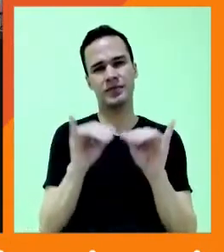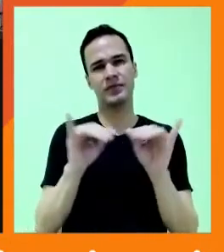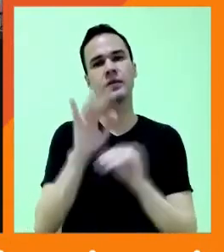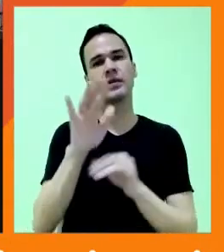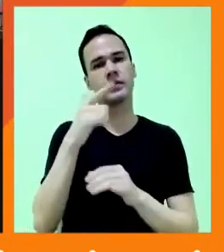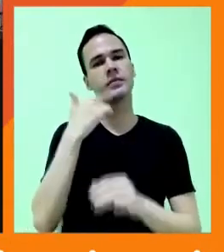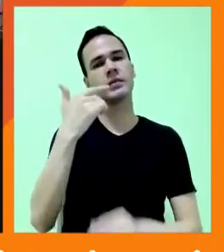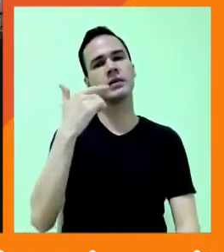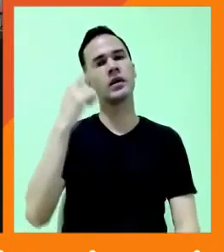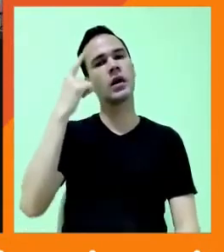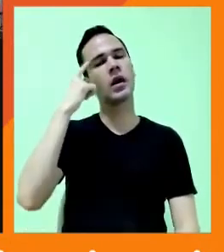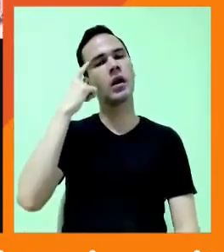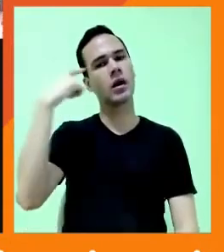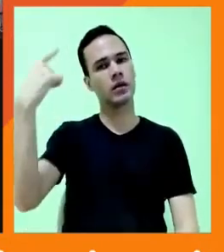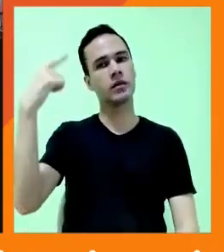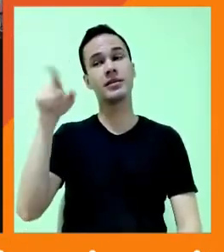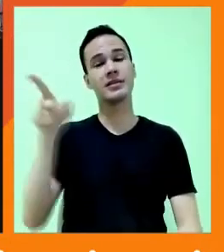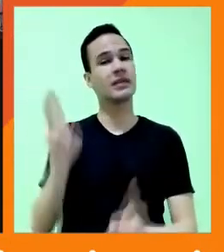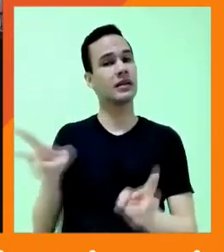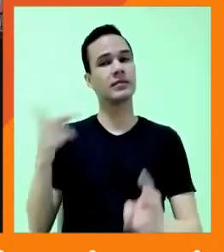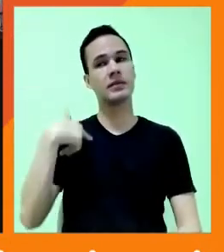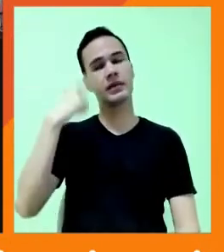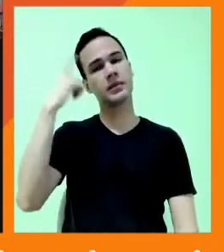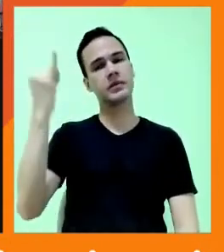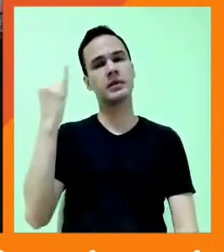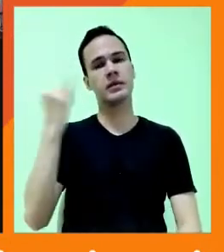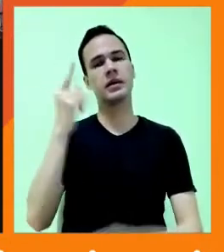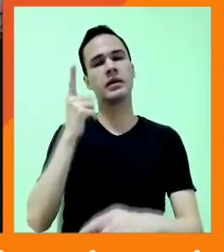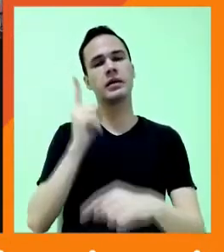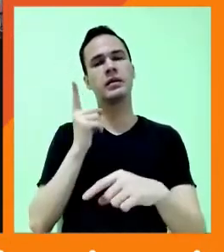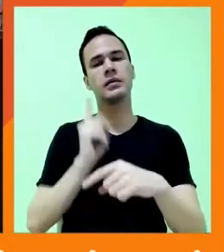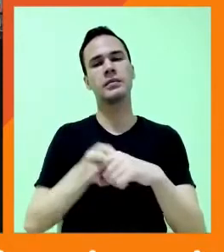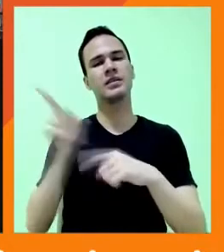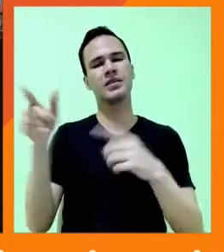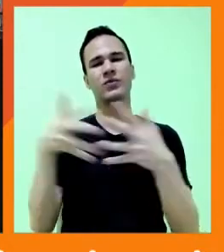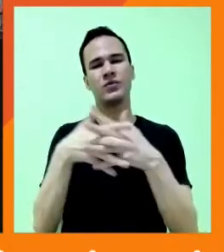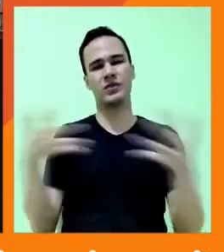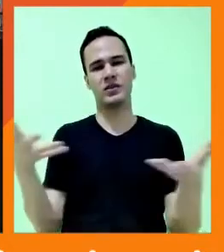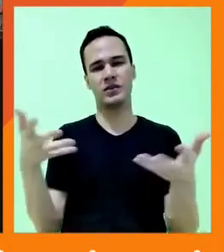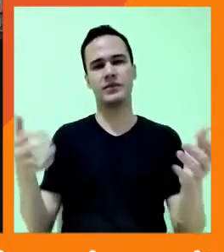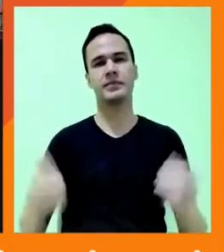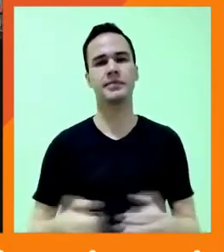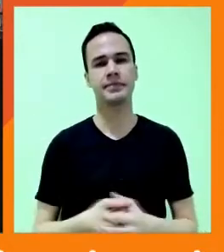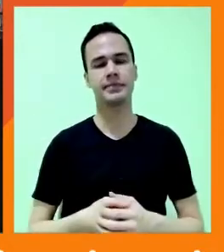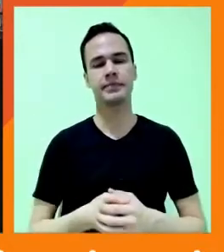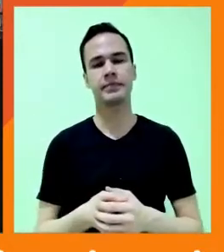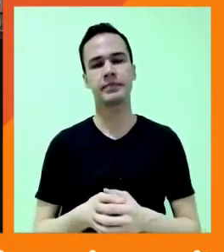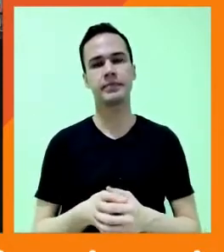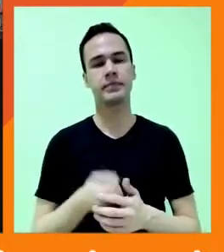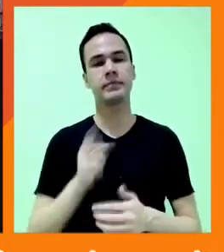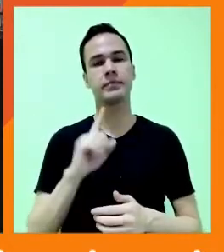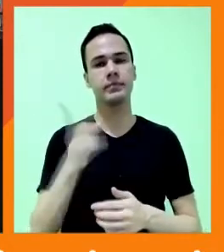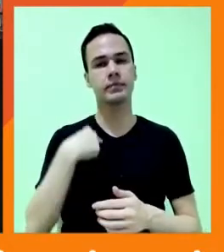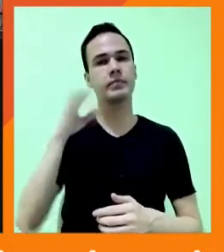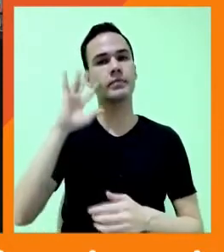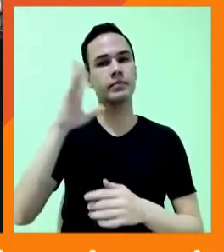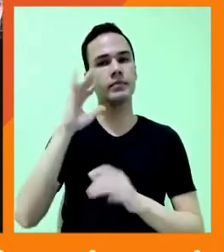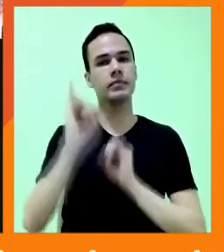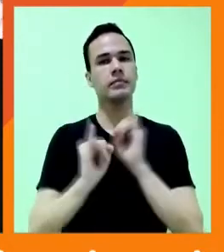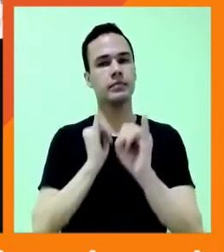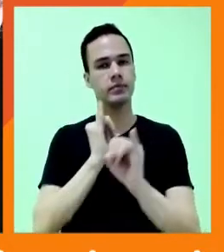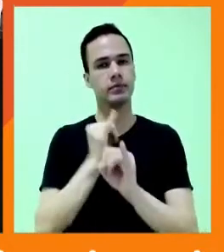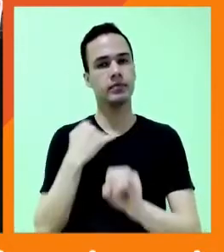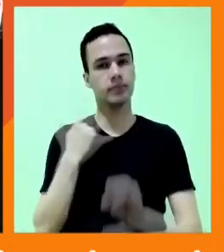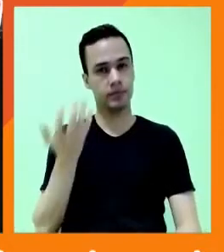do óbvio de tempos em tempos, principalmente em tempos tão confusos. E, quando a gente pensa na internet que a gente quer, a gente